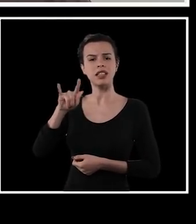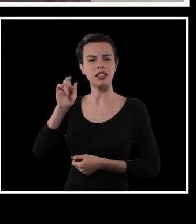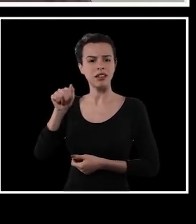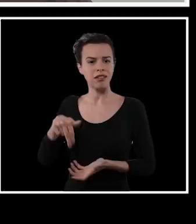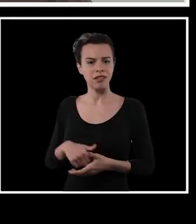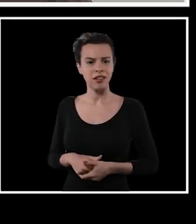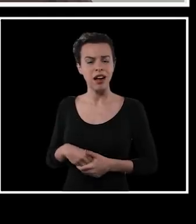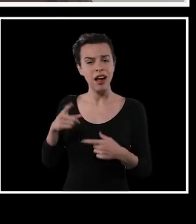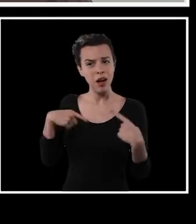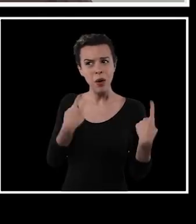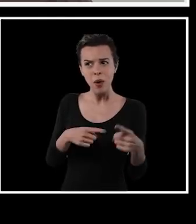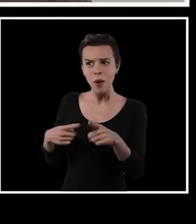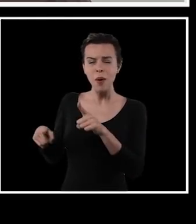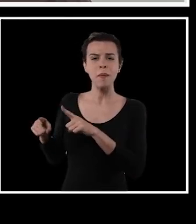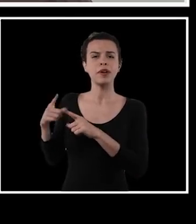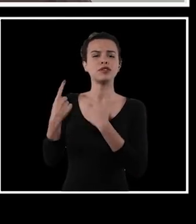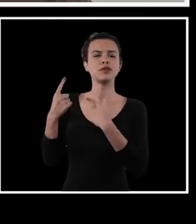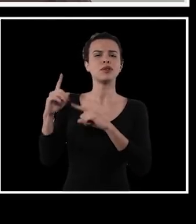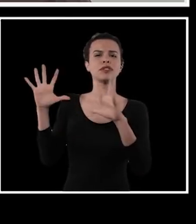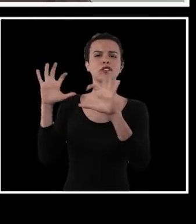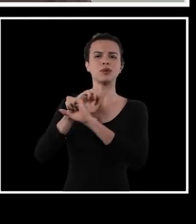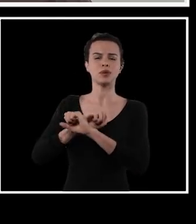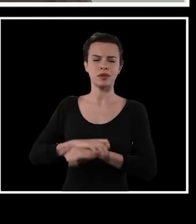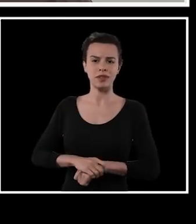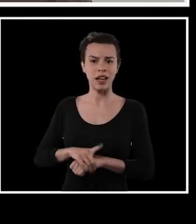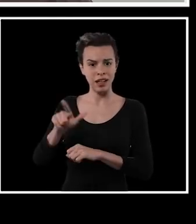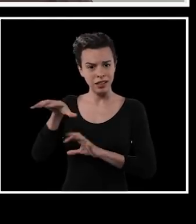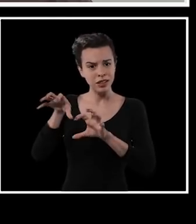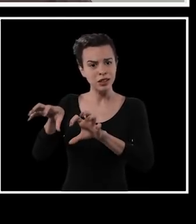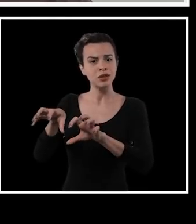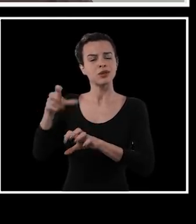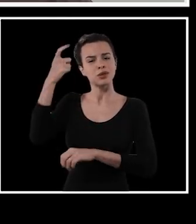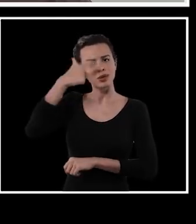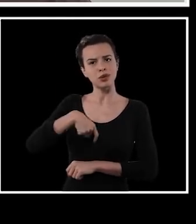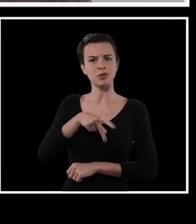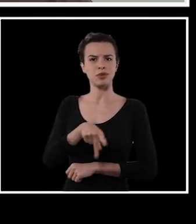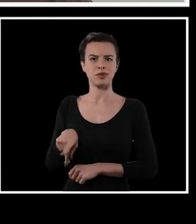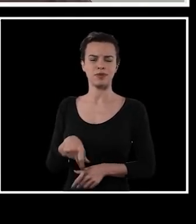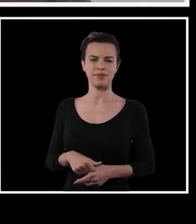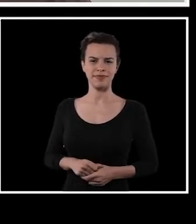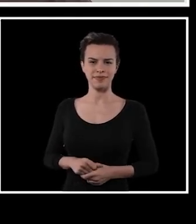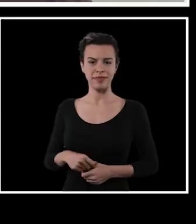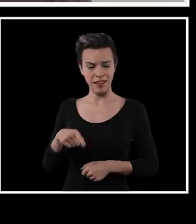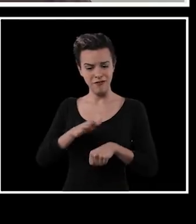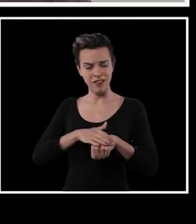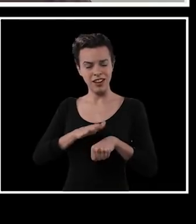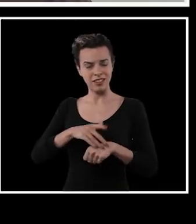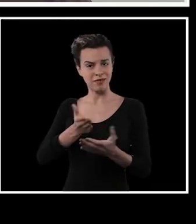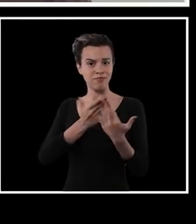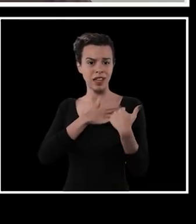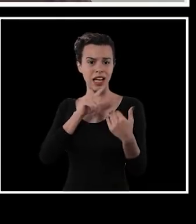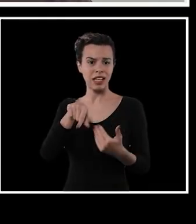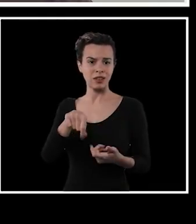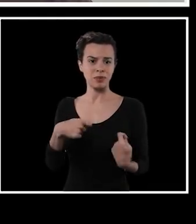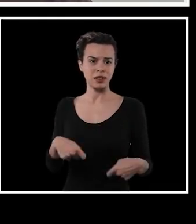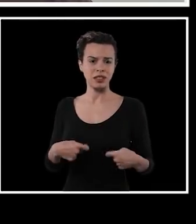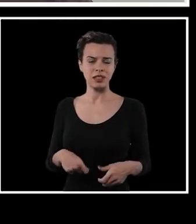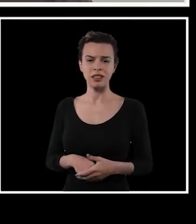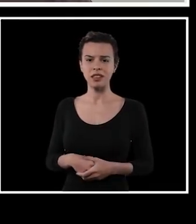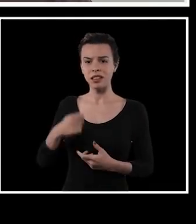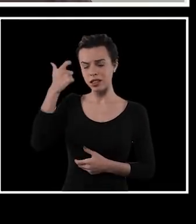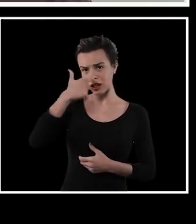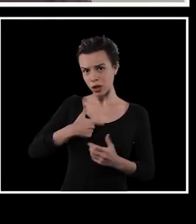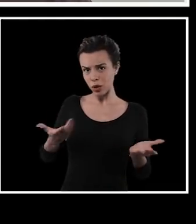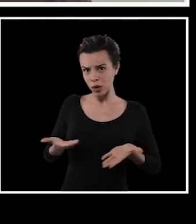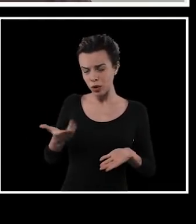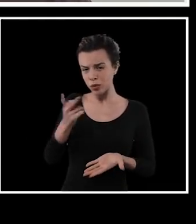estou pensando aqui no Carl Sagan, ou seja, é o combate contra as trevas, é isso que faz um professor, é isso que tem que